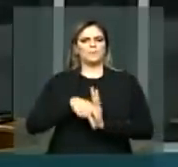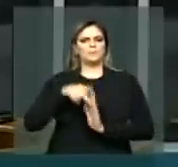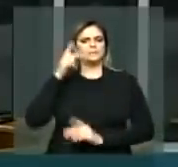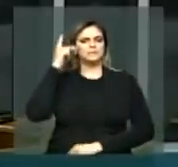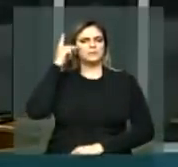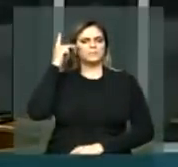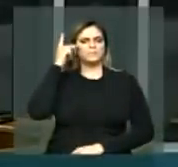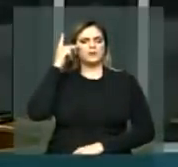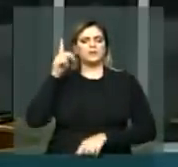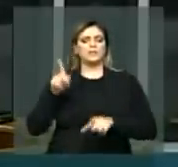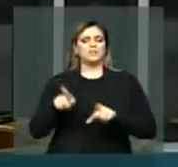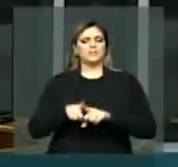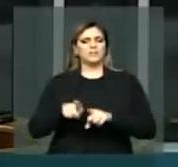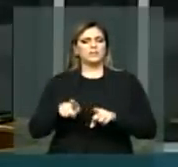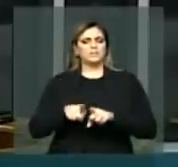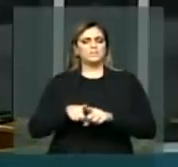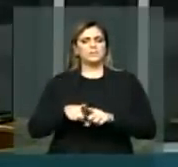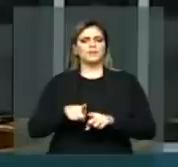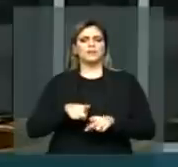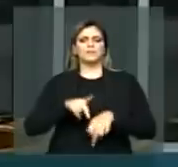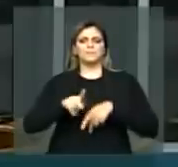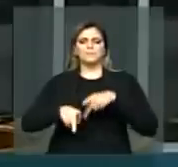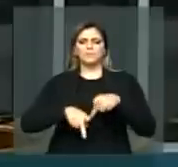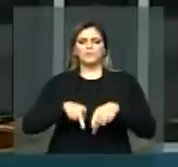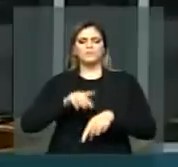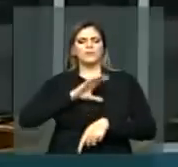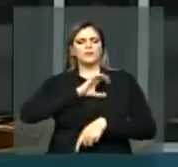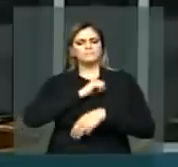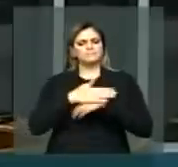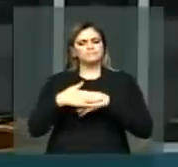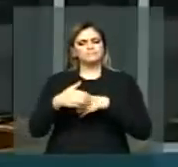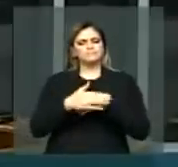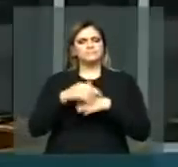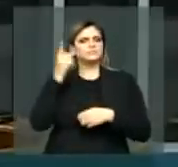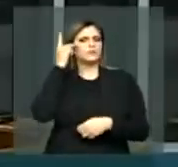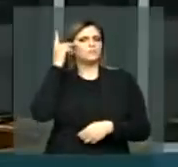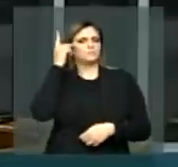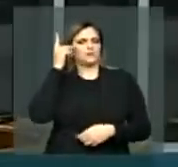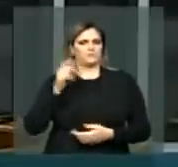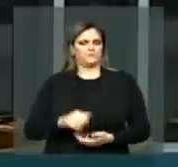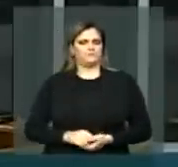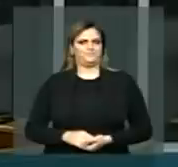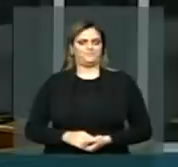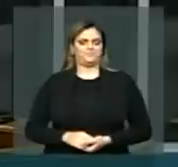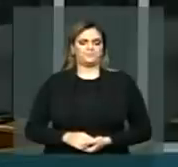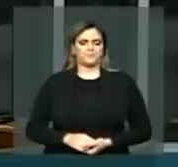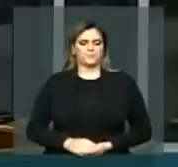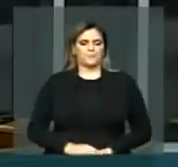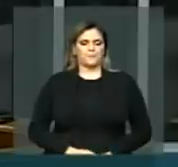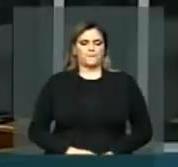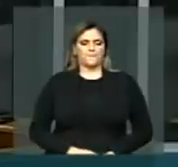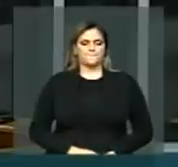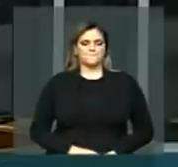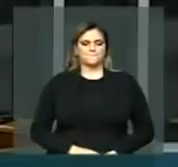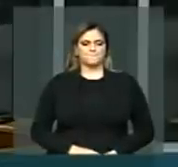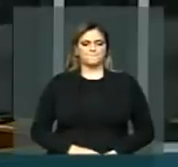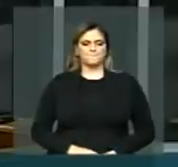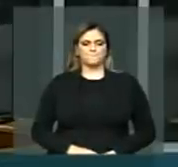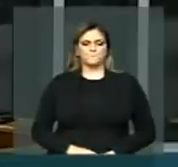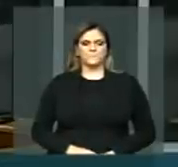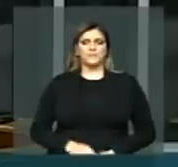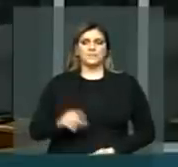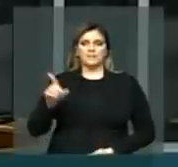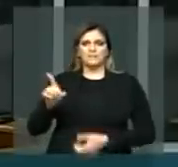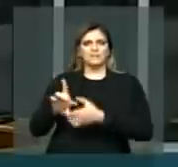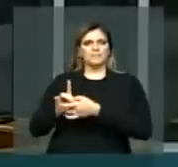o nosso querido povo paulista. É com a sua concessão que eu ocupo a